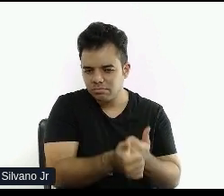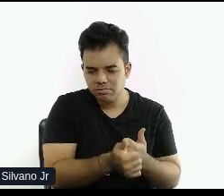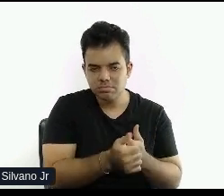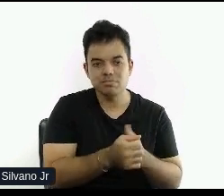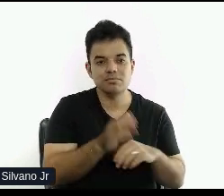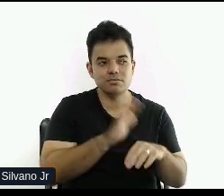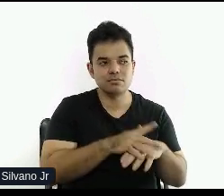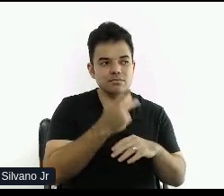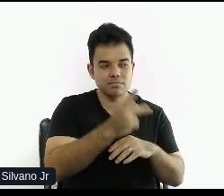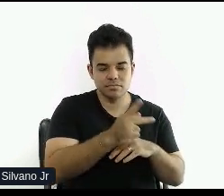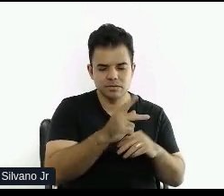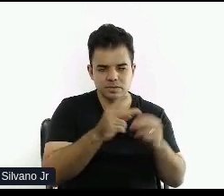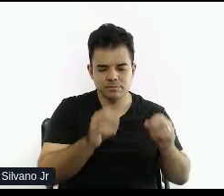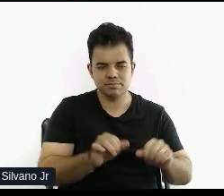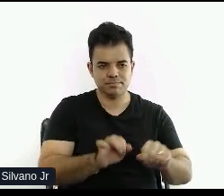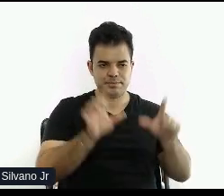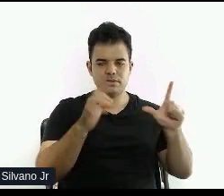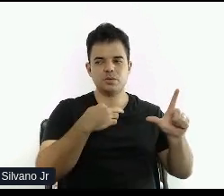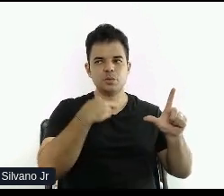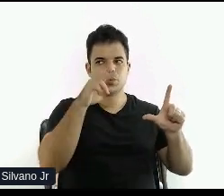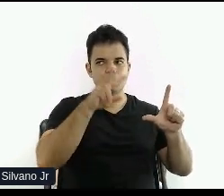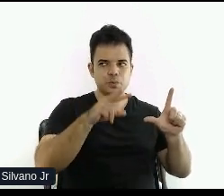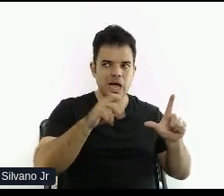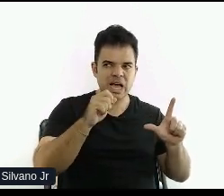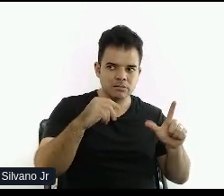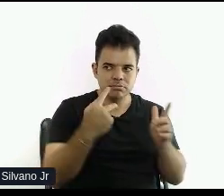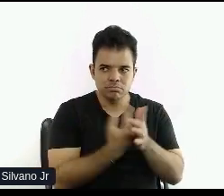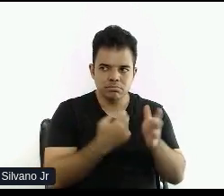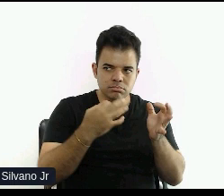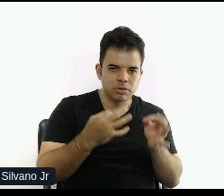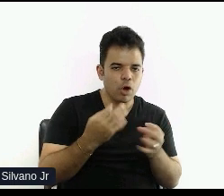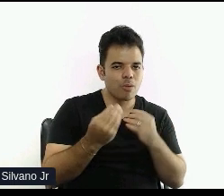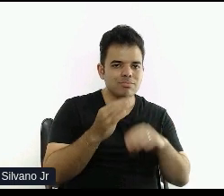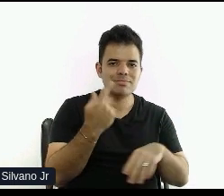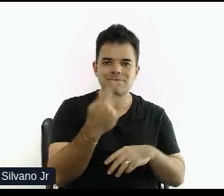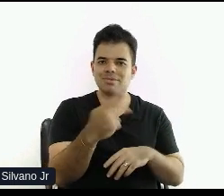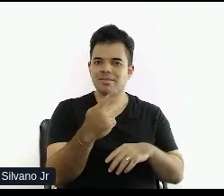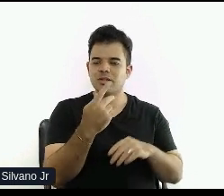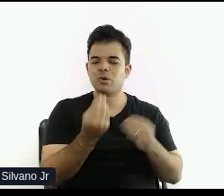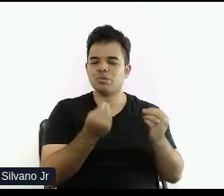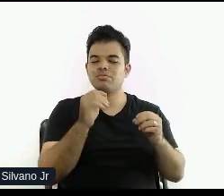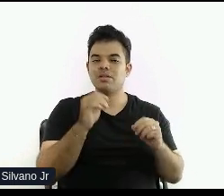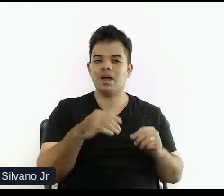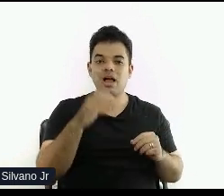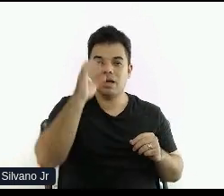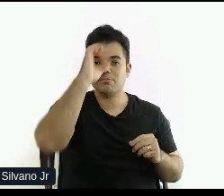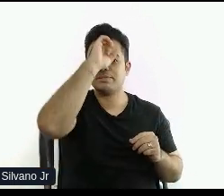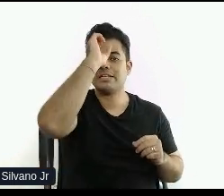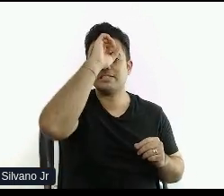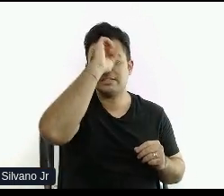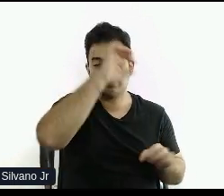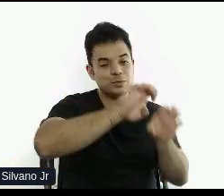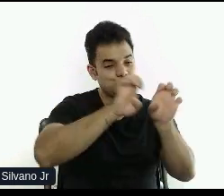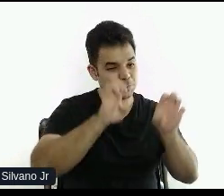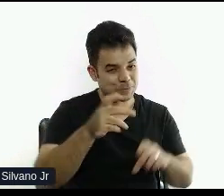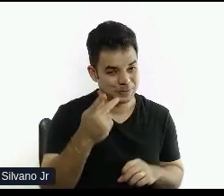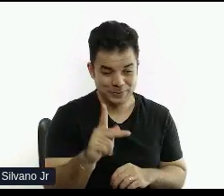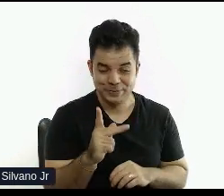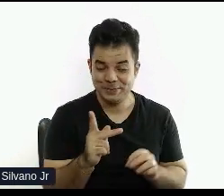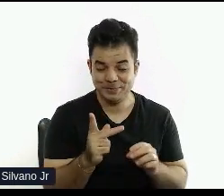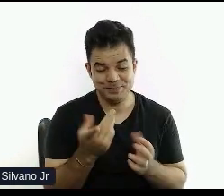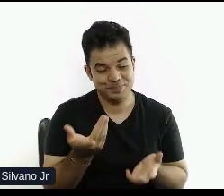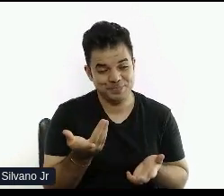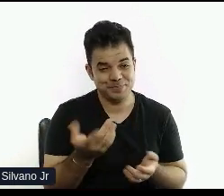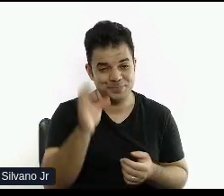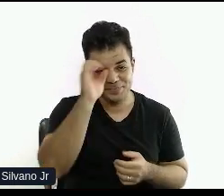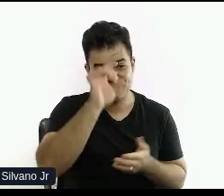o leitor de tela ali e ver como que funciona essa navegação, até mesmo para compreender na área de estruturar o seu site. Então, por isso que